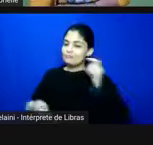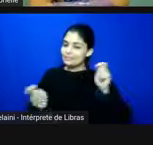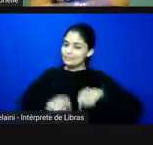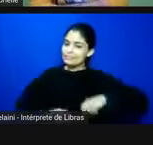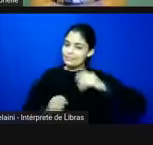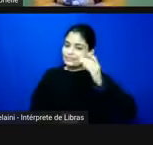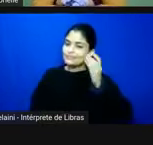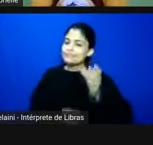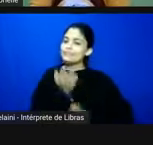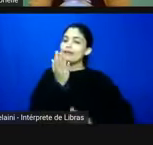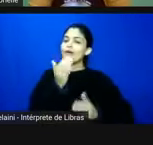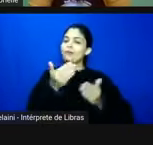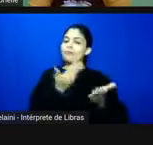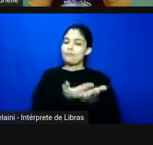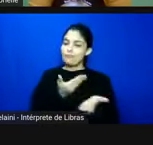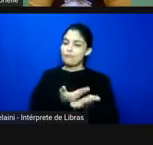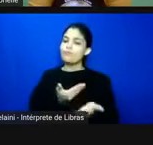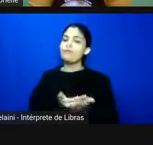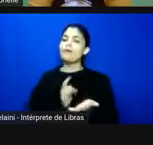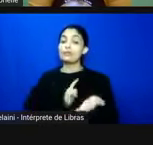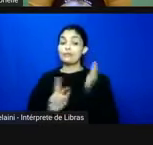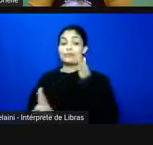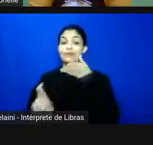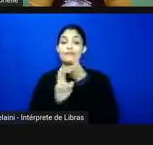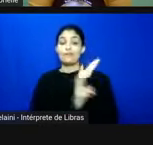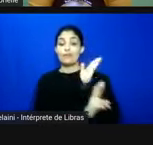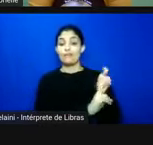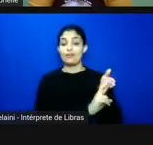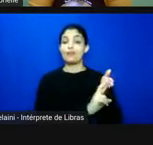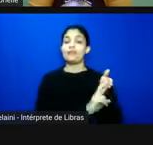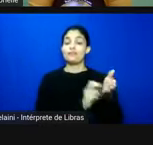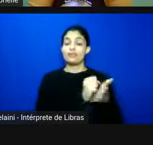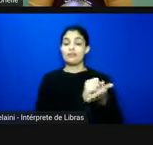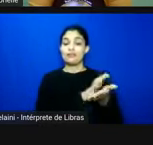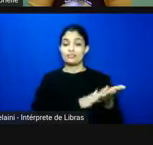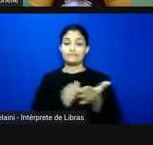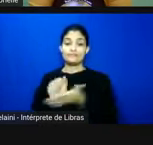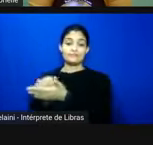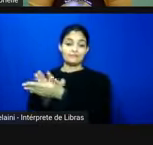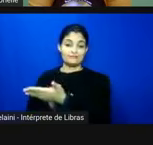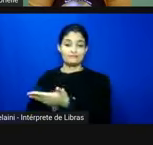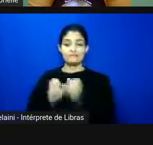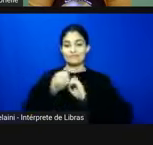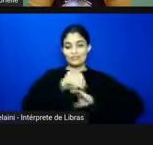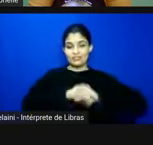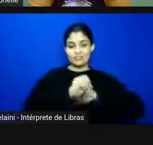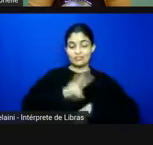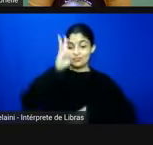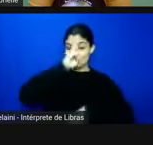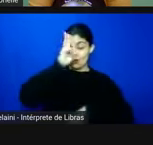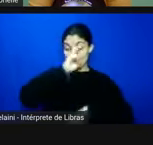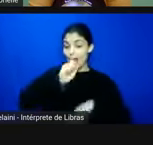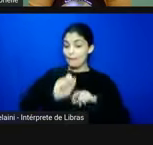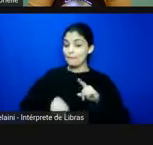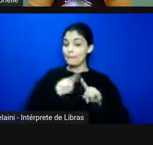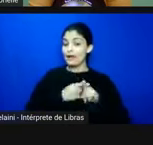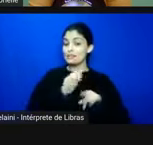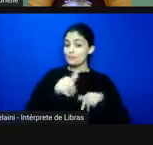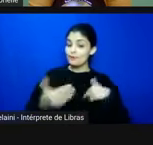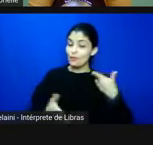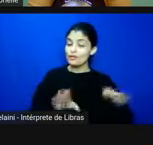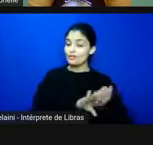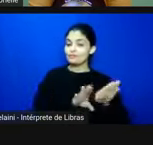aula que faça referência a essas atividades do ensino de história para além da sala de aula usando o material